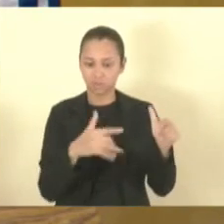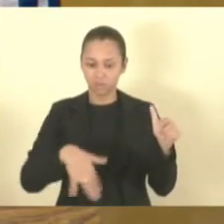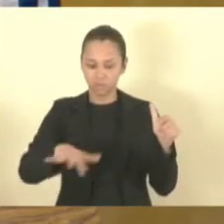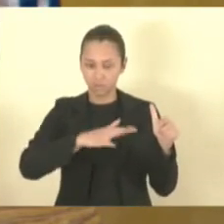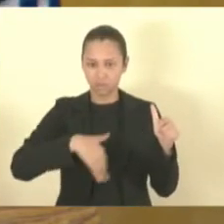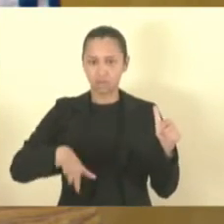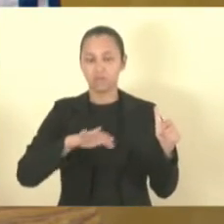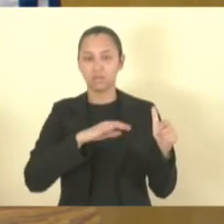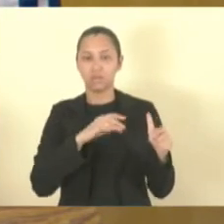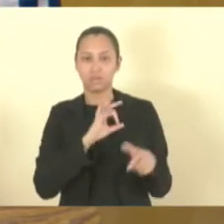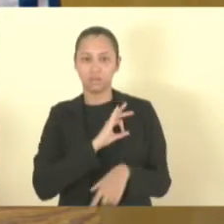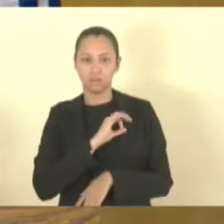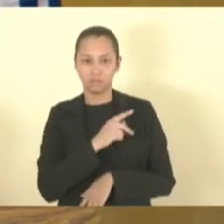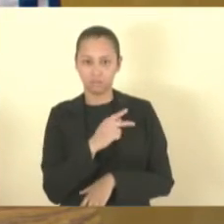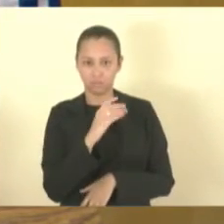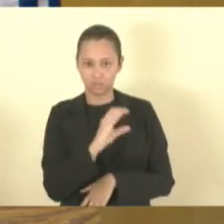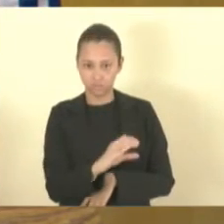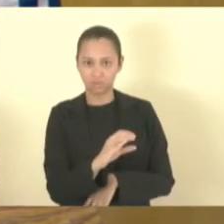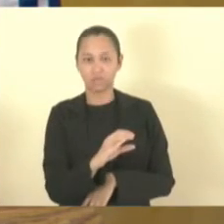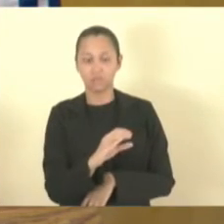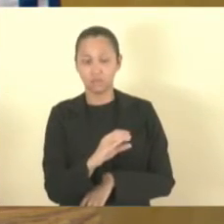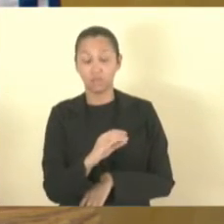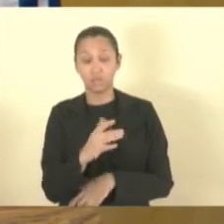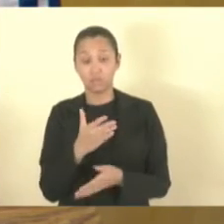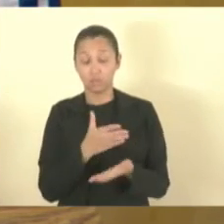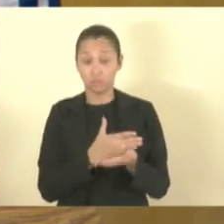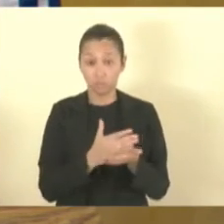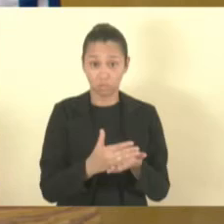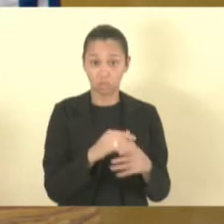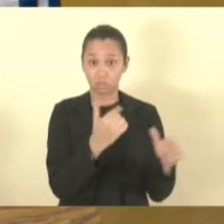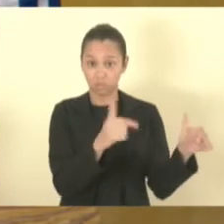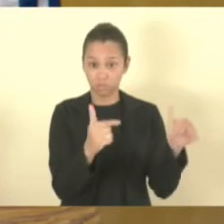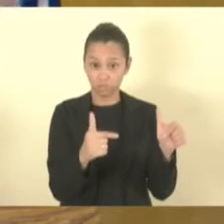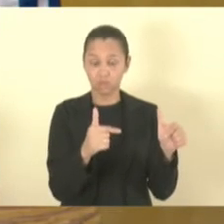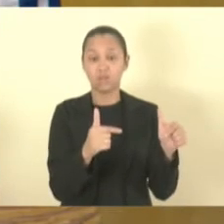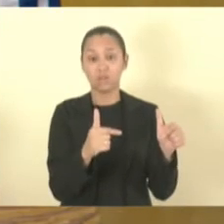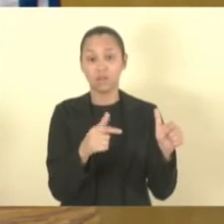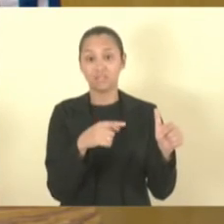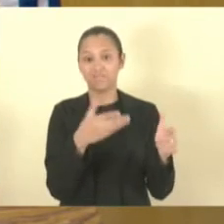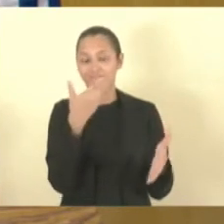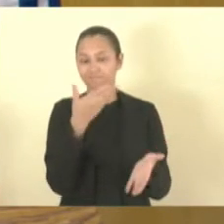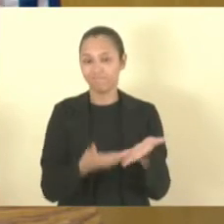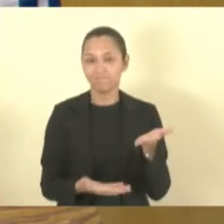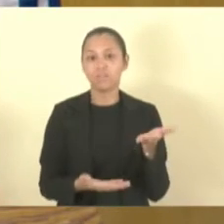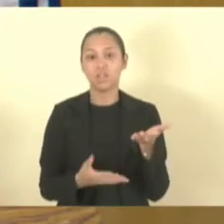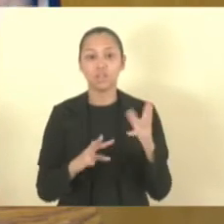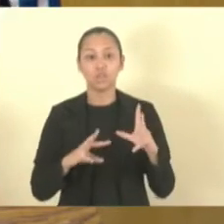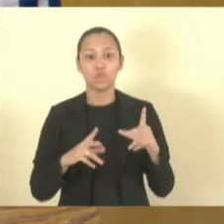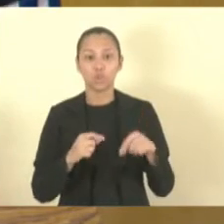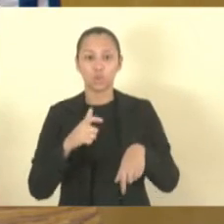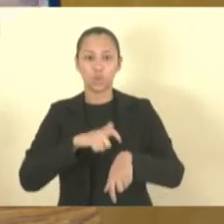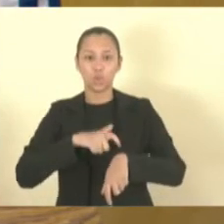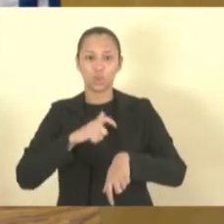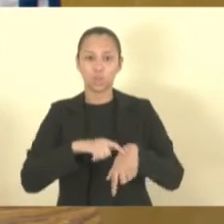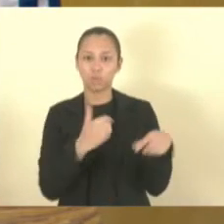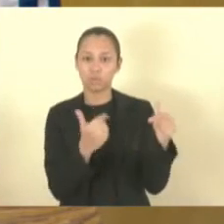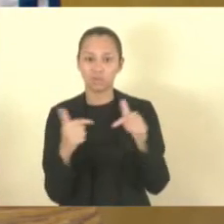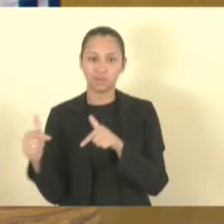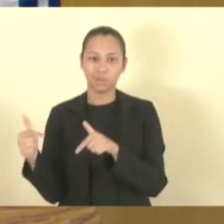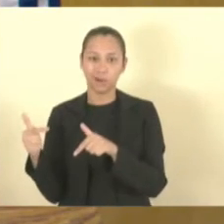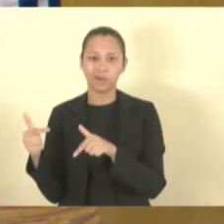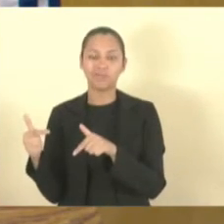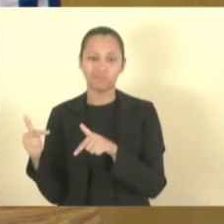adentrarem na Polícia Civil do Estado do Espírito Santo, eles perdem todo o tempo de serviço,